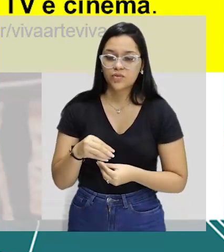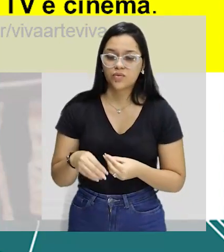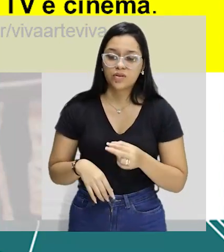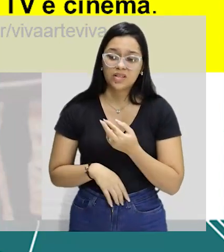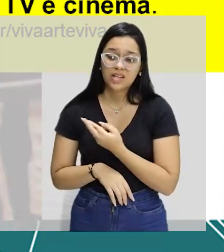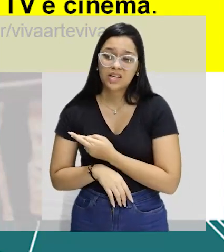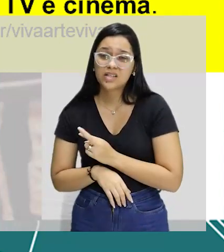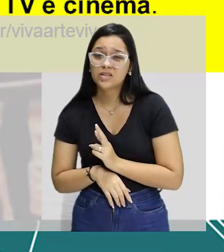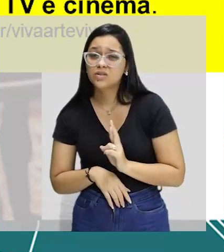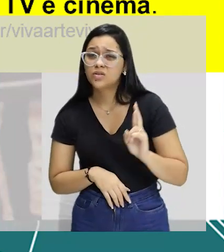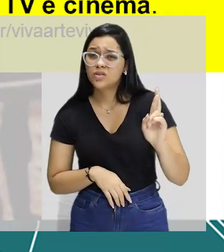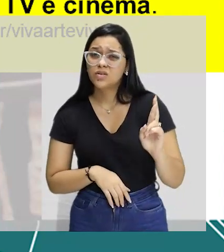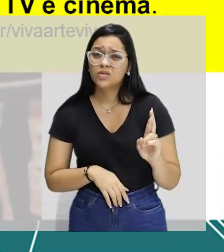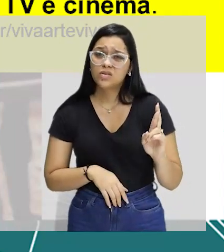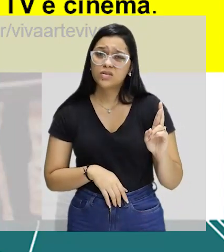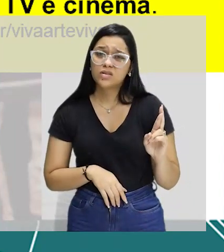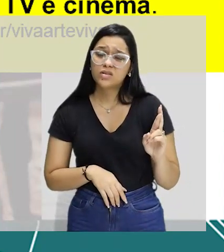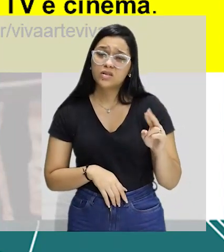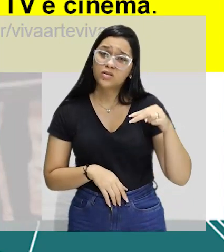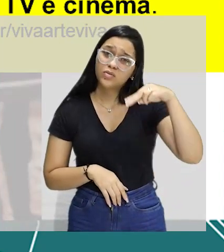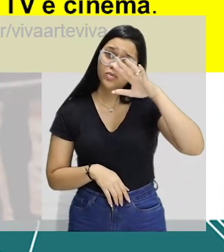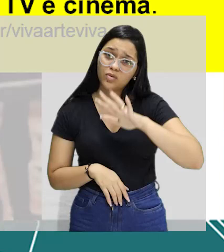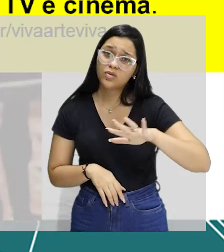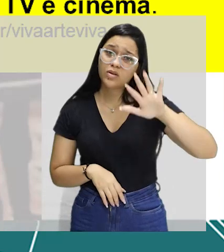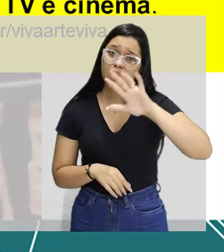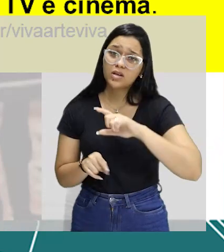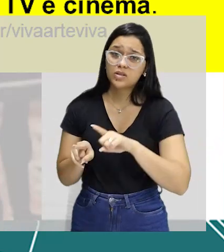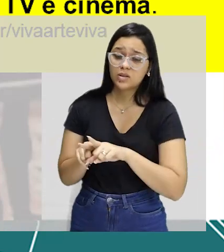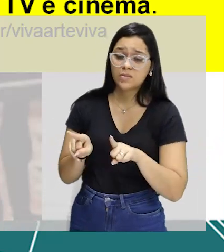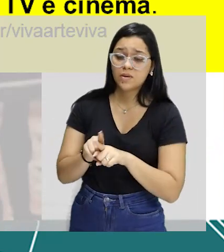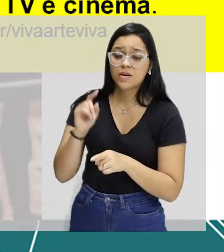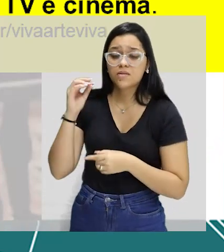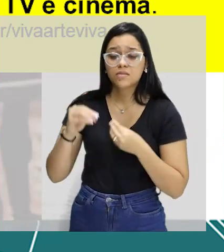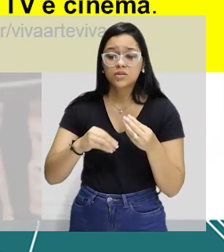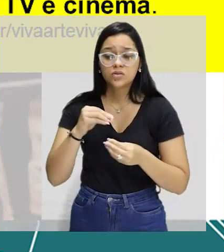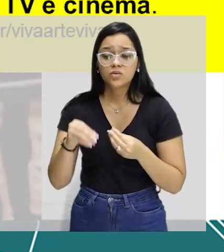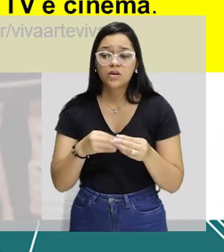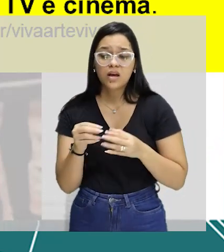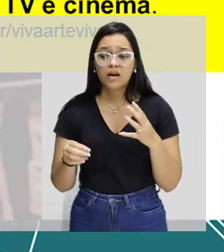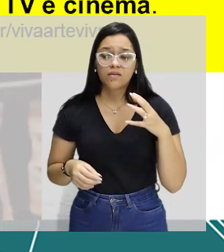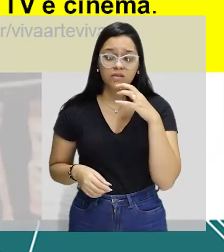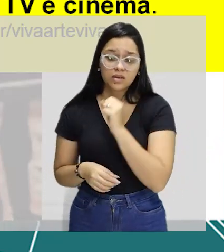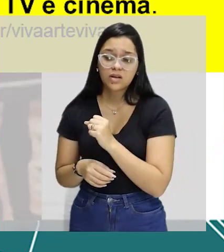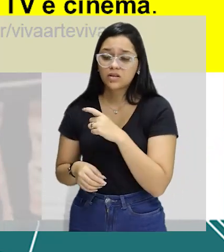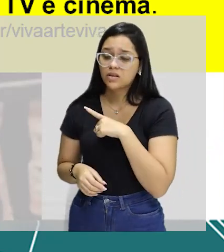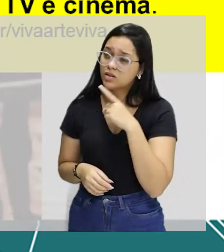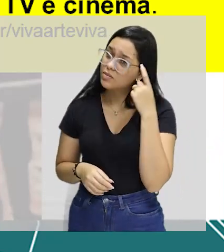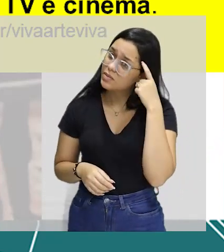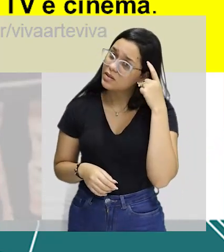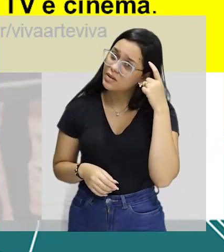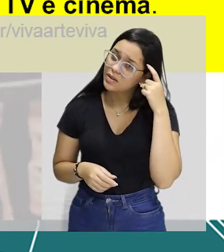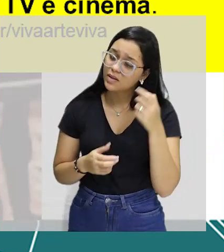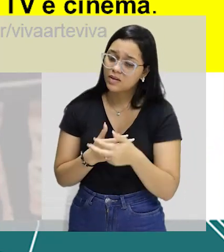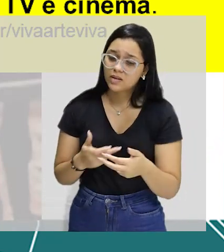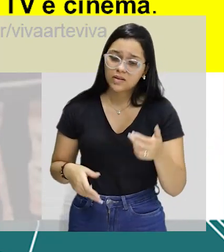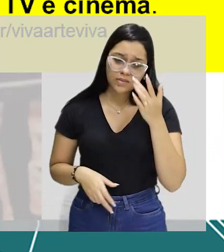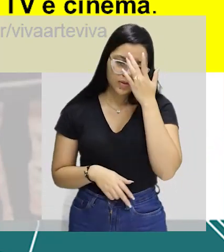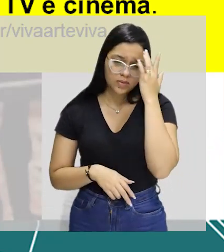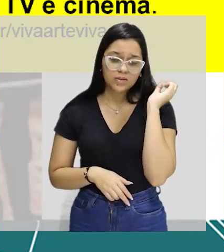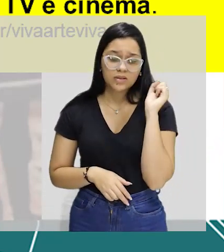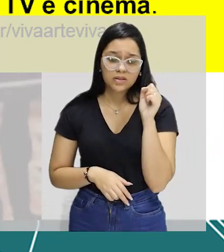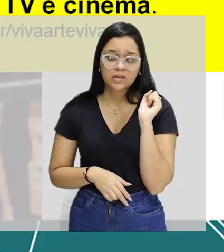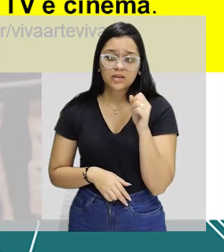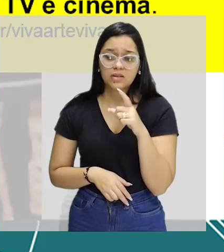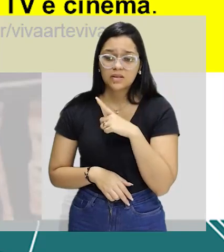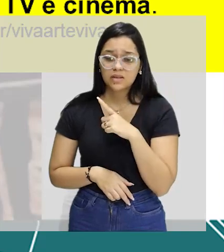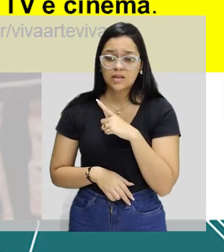religiosidade nordestina, que é muito forte, mas também mistura a velocidade de pensamento, porque muita gente, durante muito tempo,